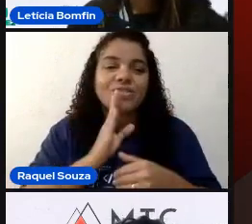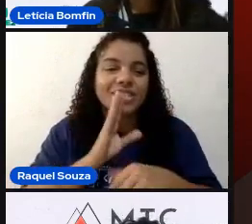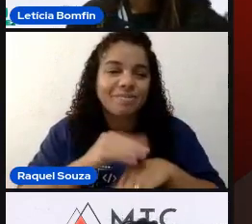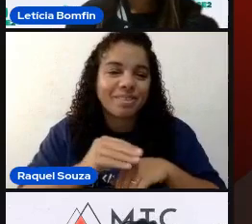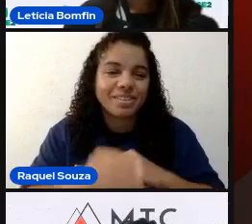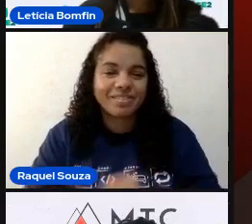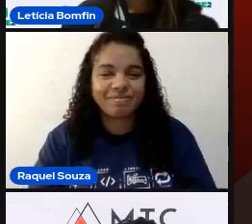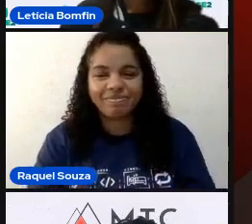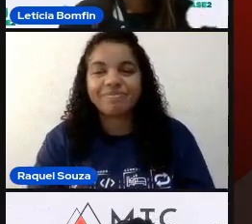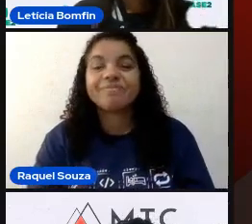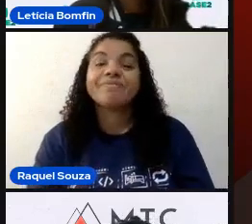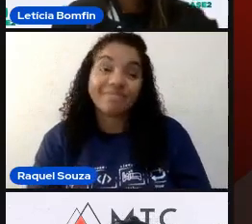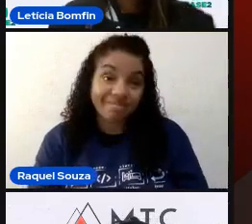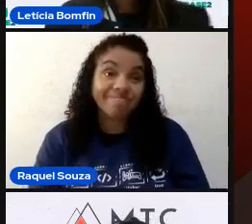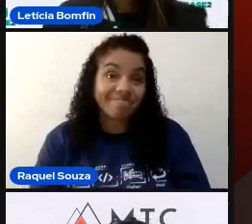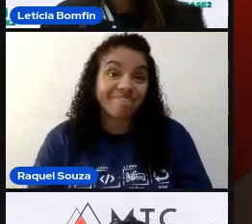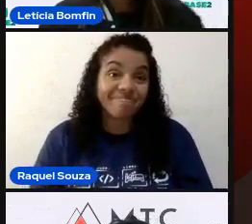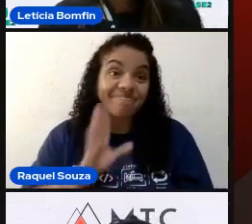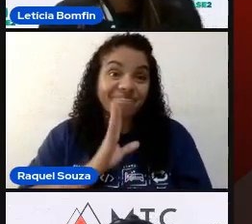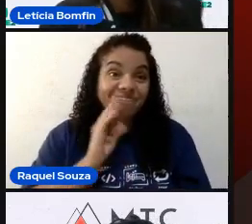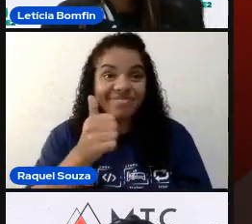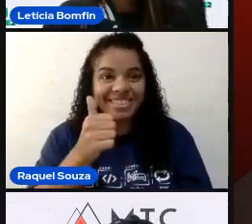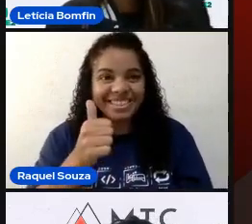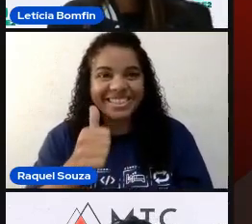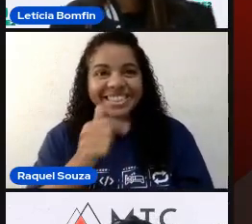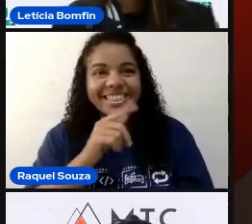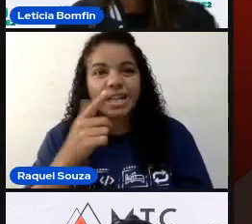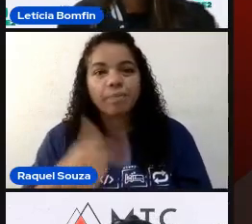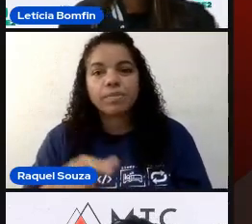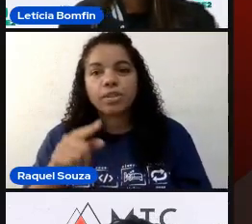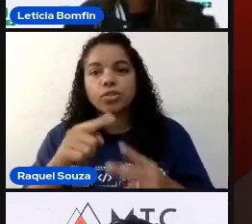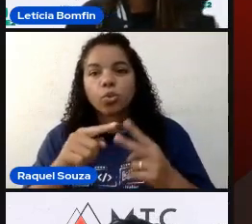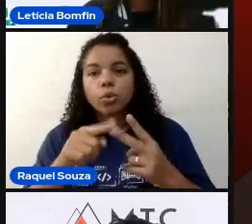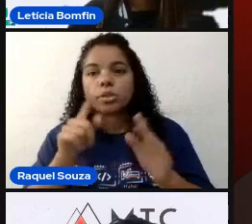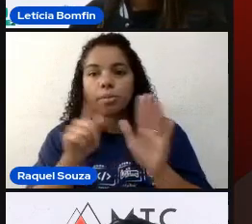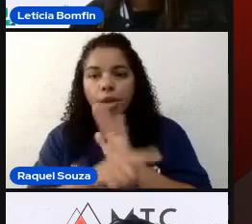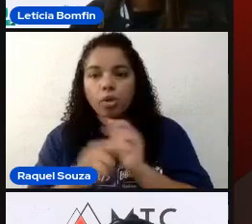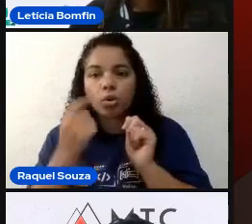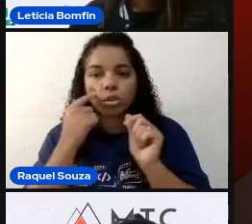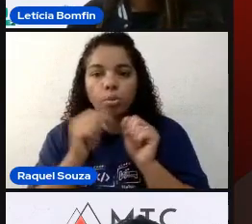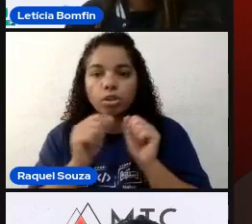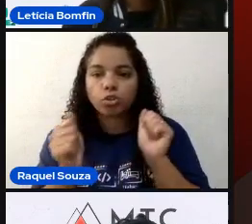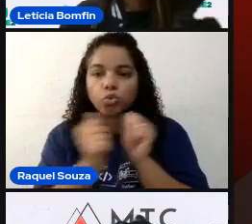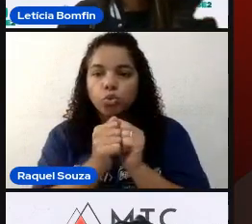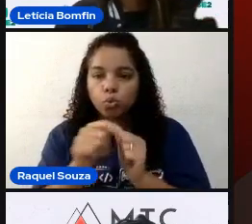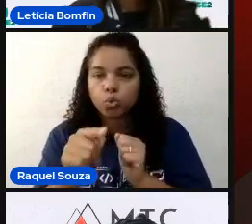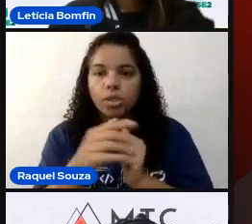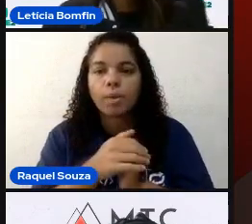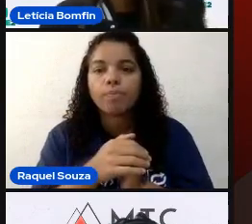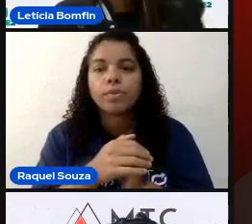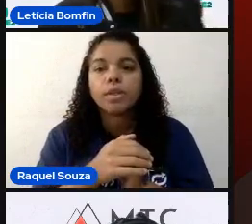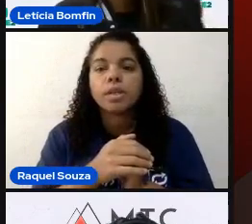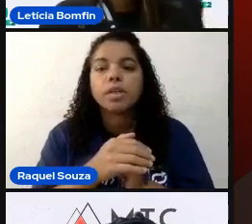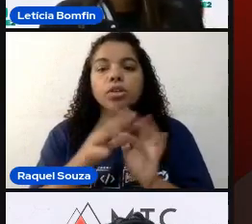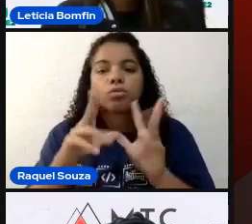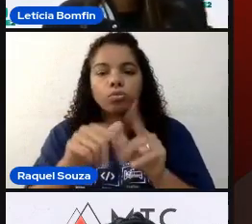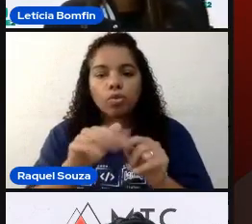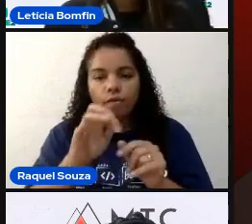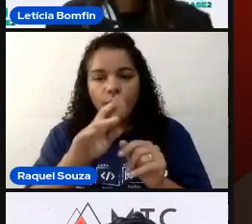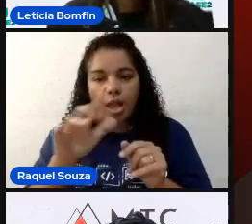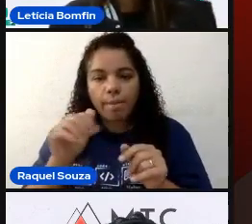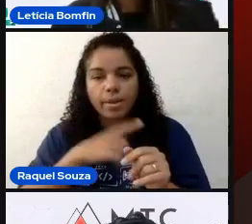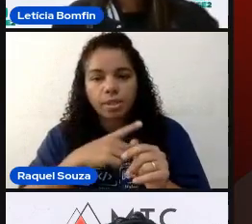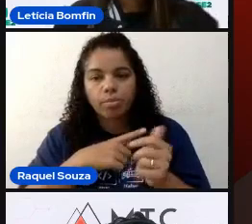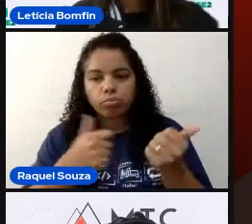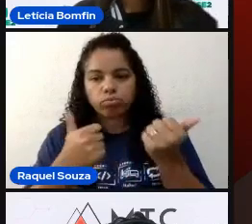Bacana, legal. Tem duas perguntas aqui que a pode até fazer em uma. Todas essas ferramentas possuem suporte